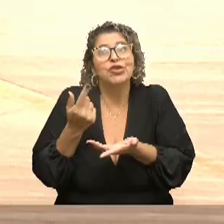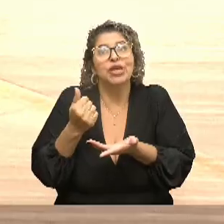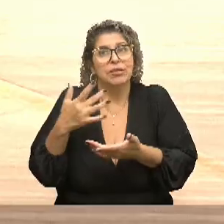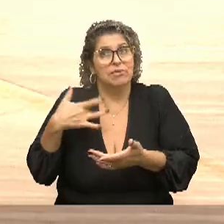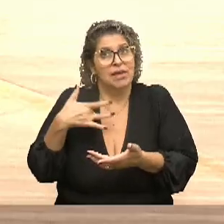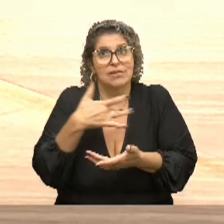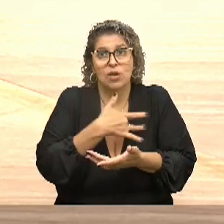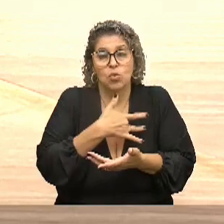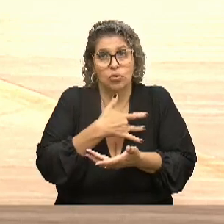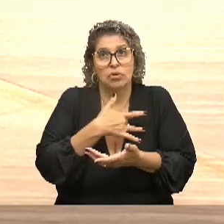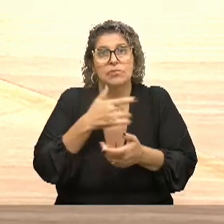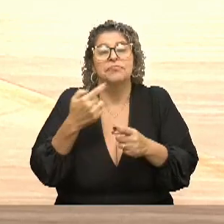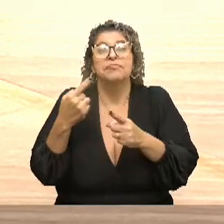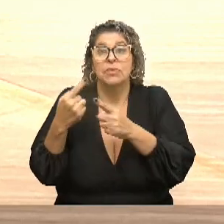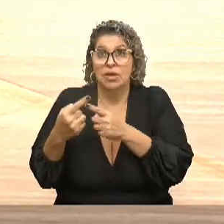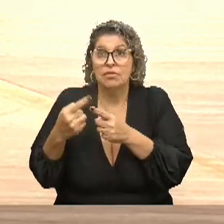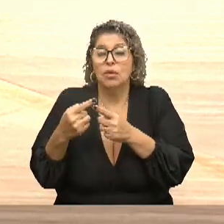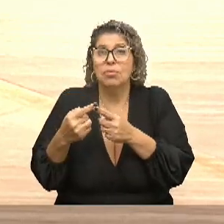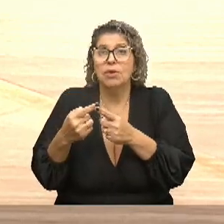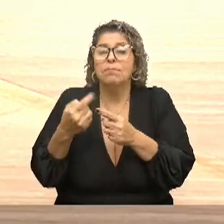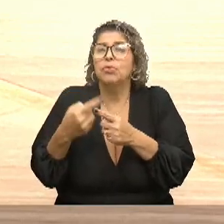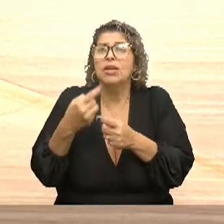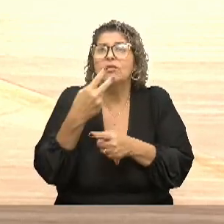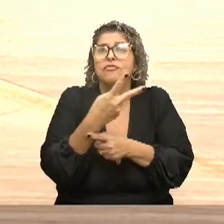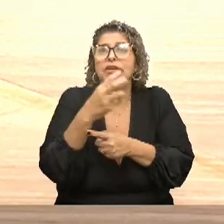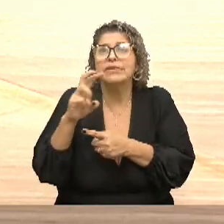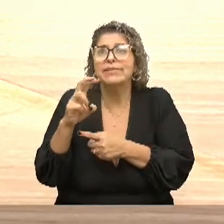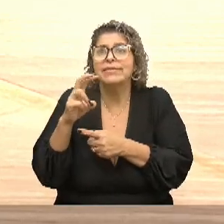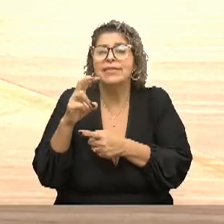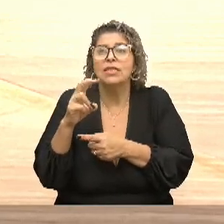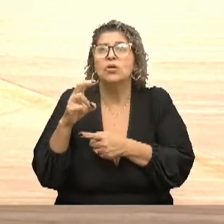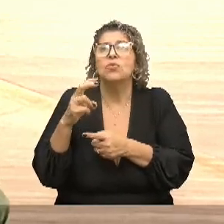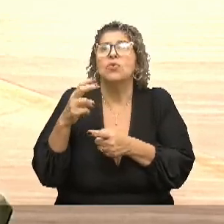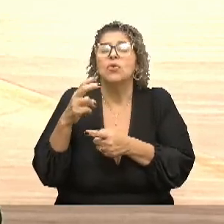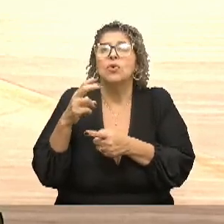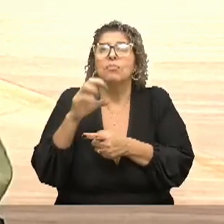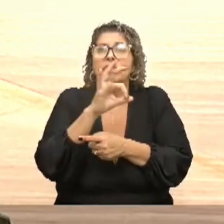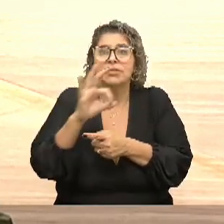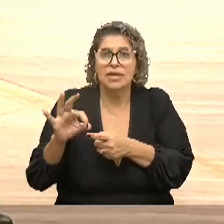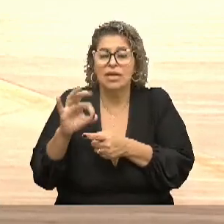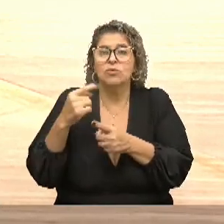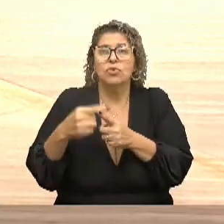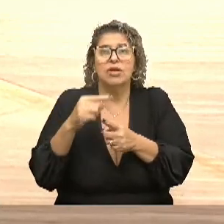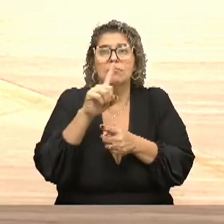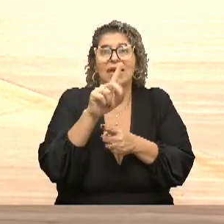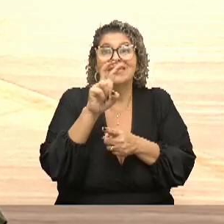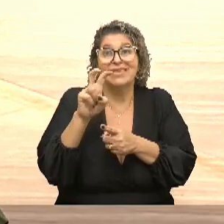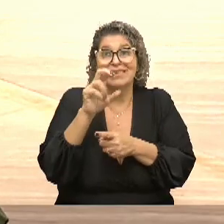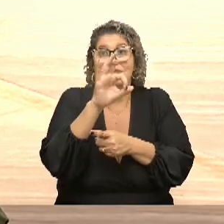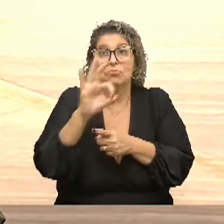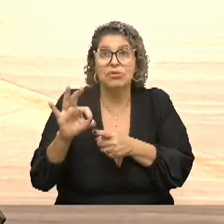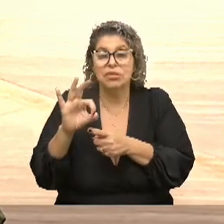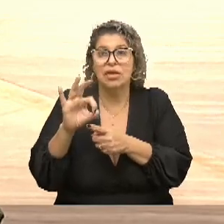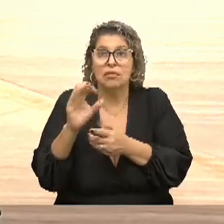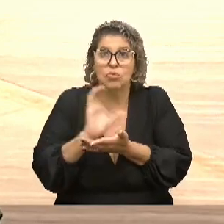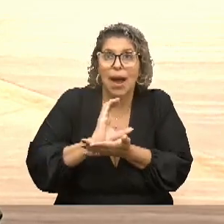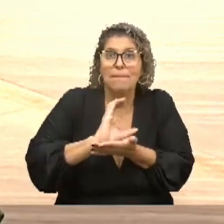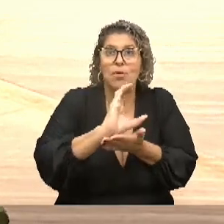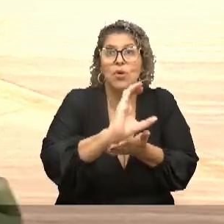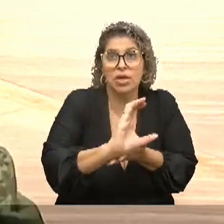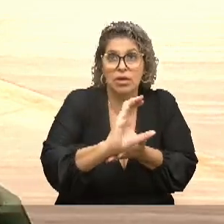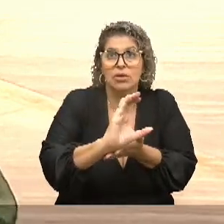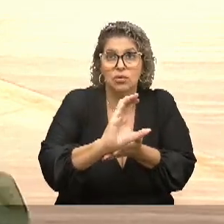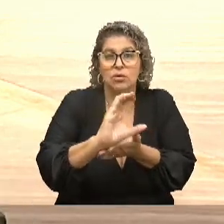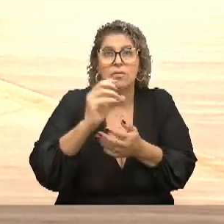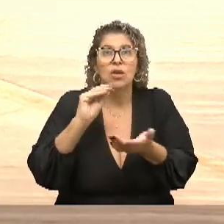Como o deputado Eric Lins bem falou, por que os 25% mais os 15% não viram 40% para os dois? Então, se faltar